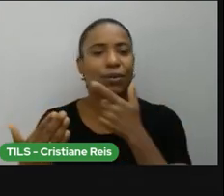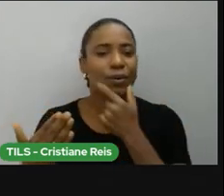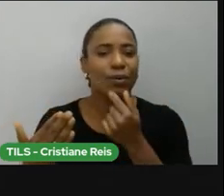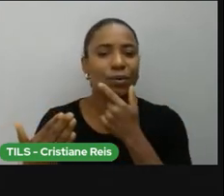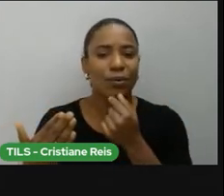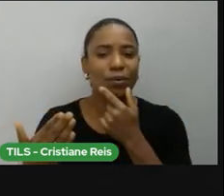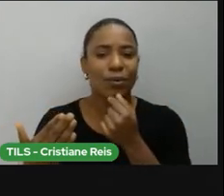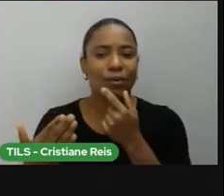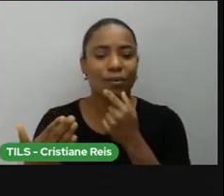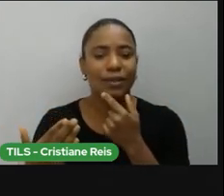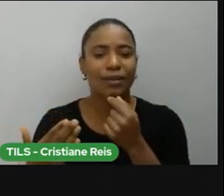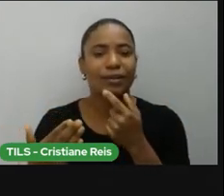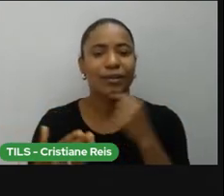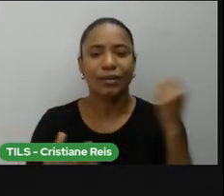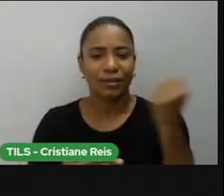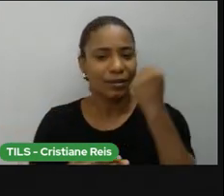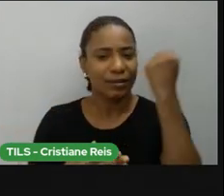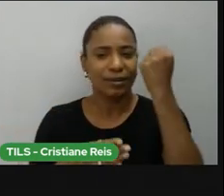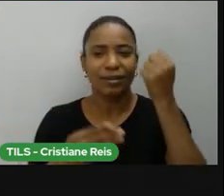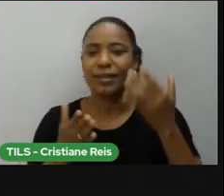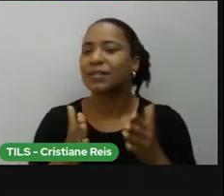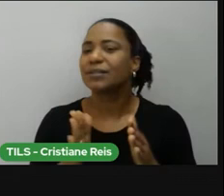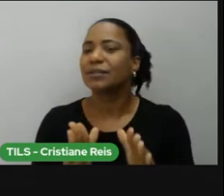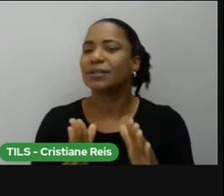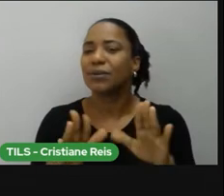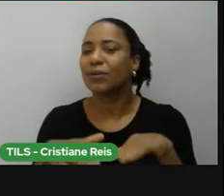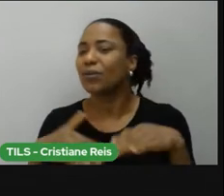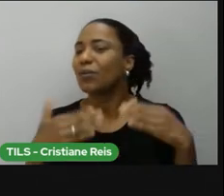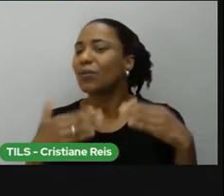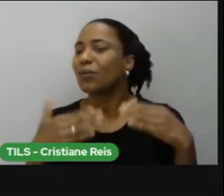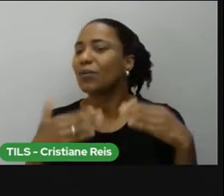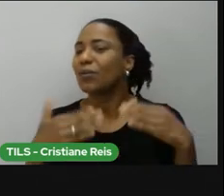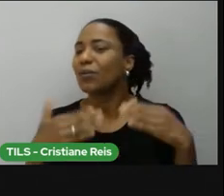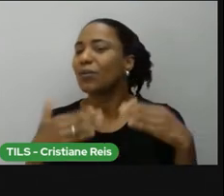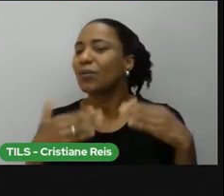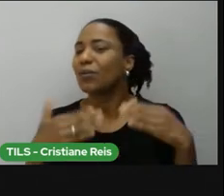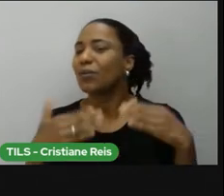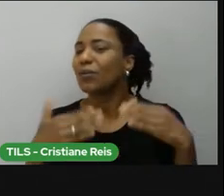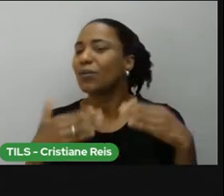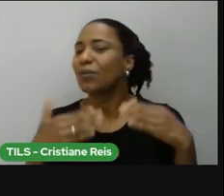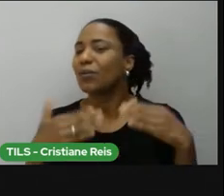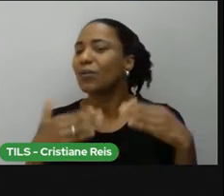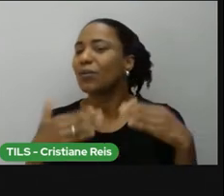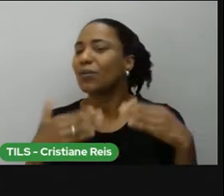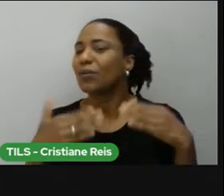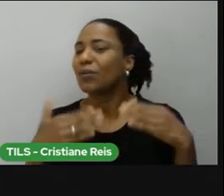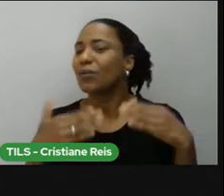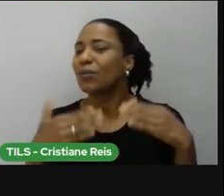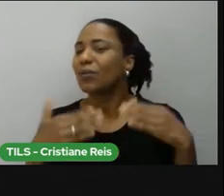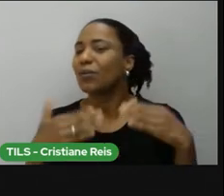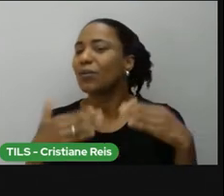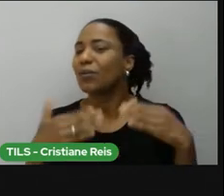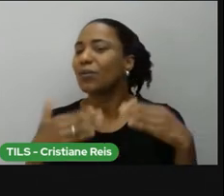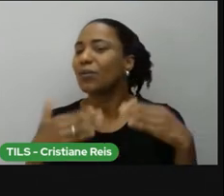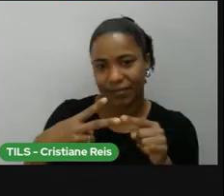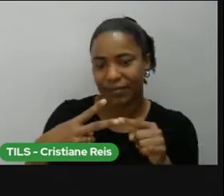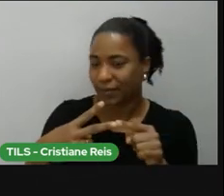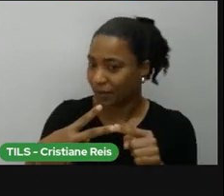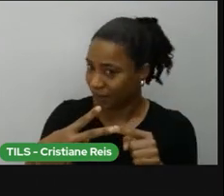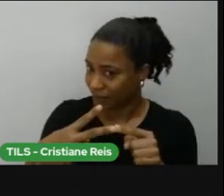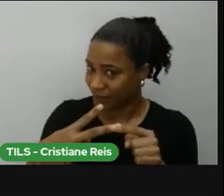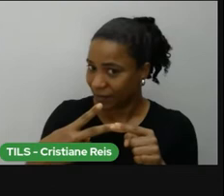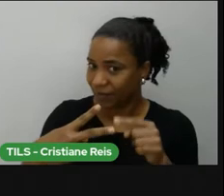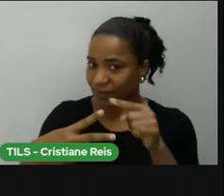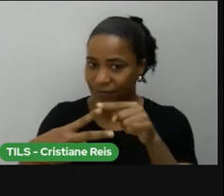Jr. nasceu? Então, você terá disponível no game duas alternativas. Lá, você faz a